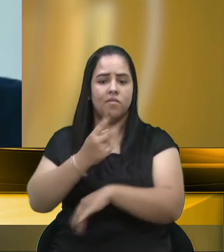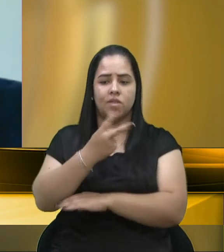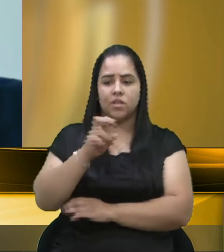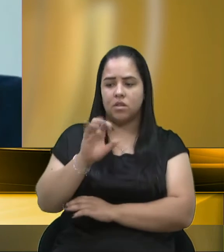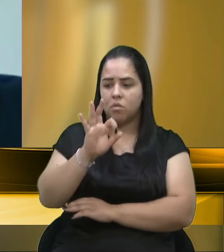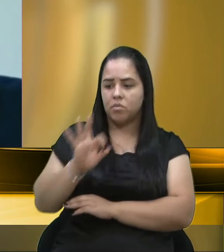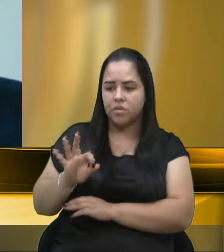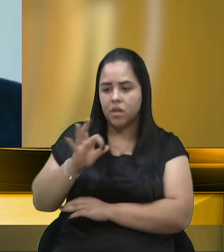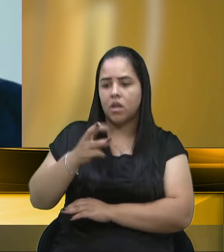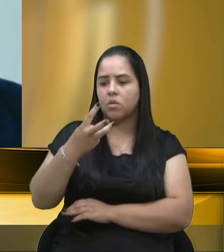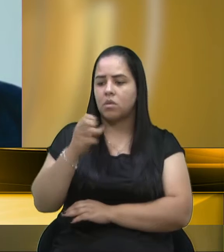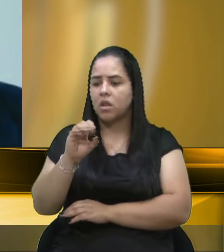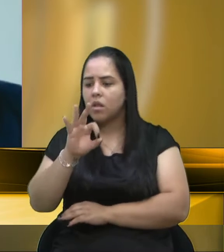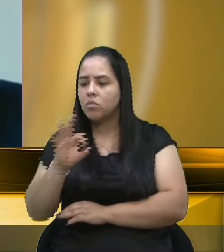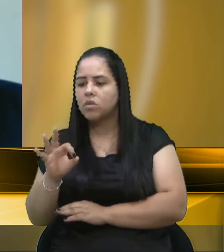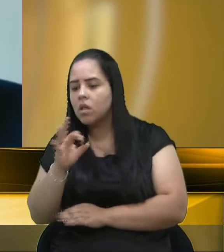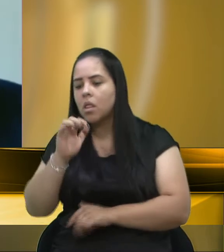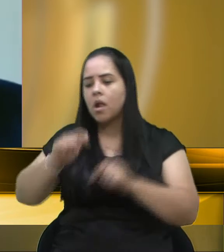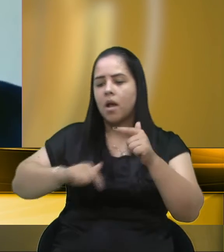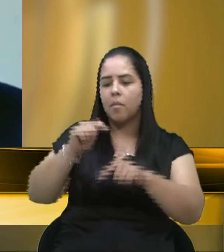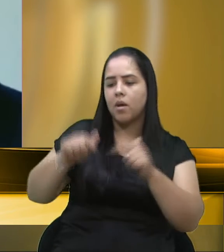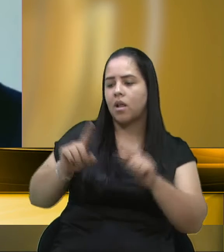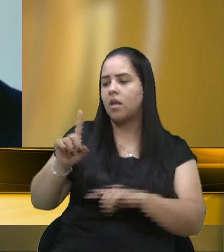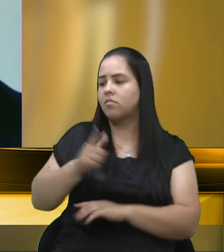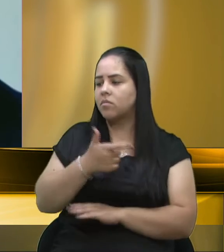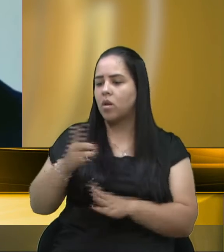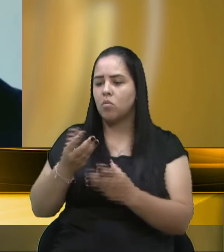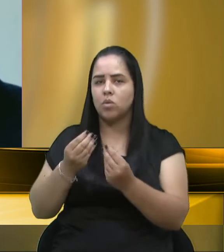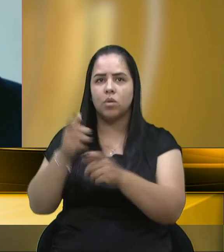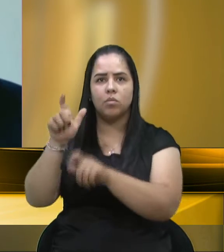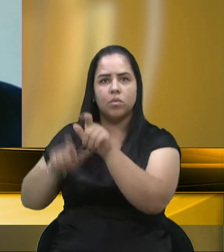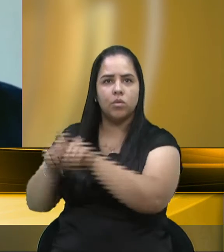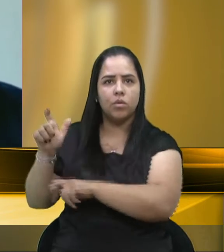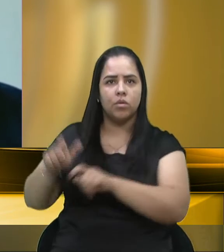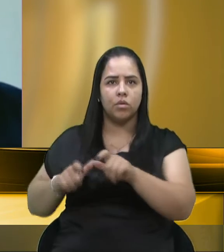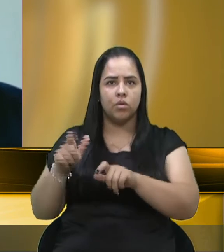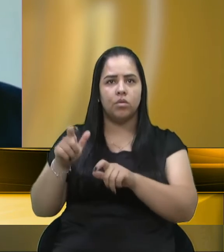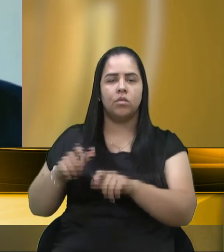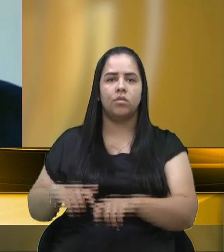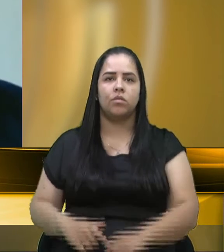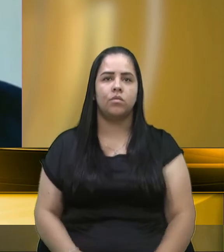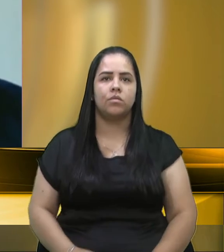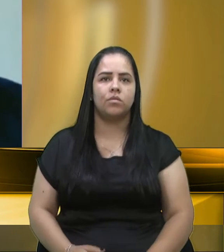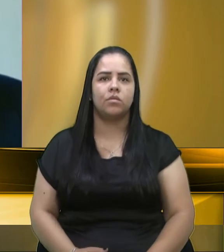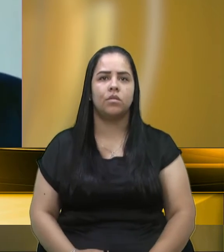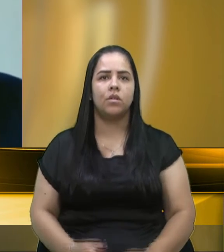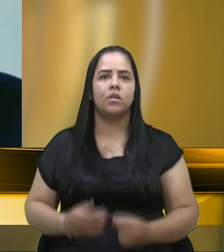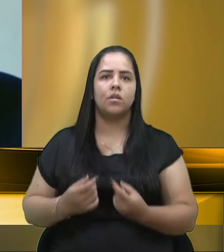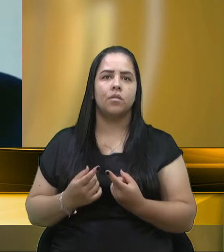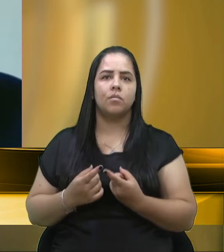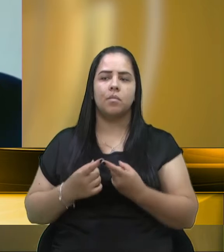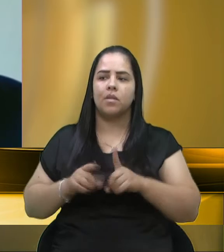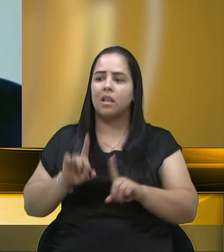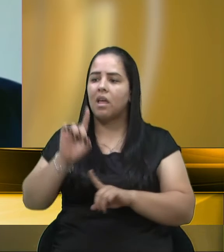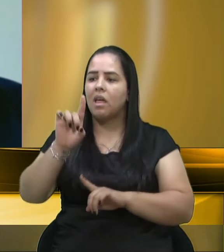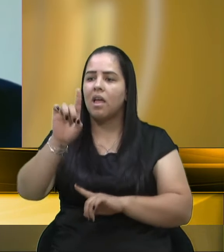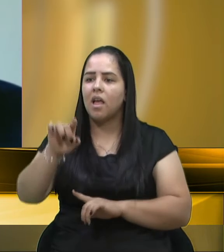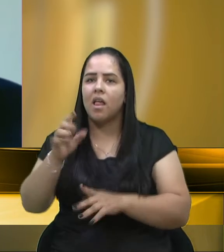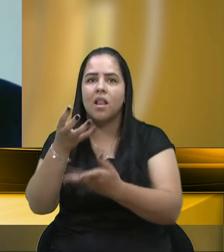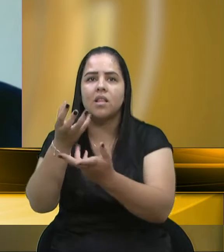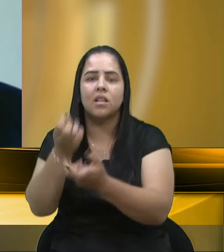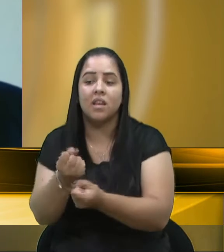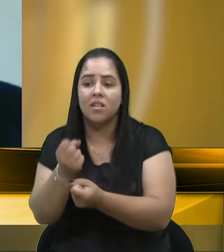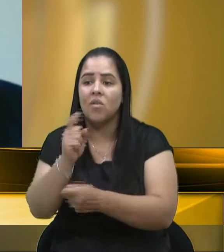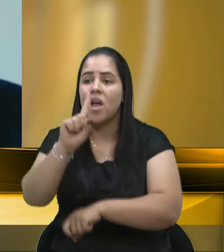30% ele trabalha, ele não aglomera. Se ele estiver aglomerando, vamos voltar. Aí não tem problema nenhum. Eles aceitam, é o que eles